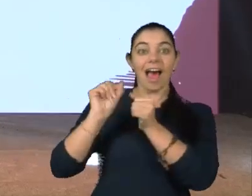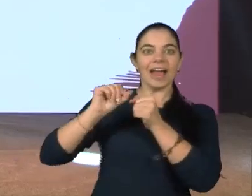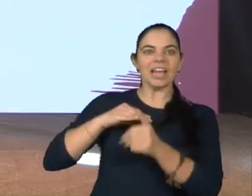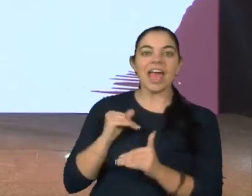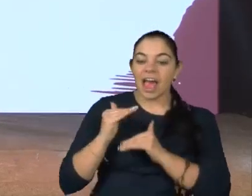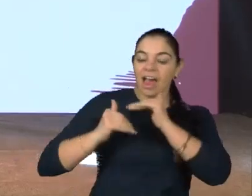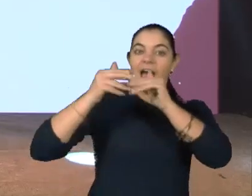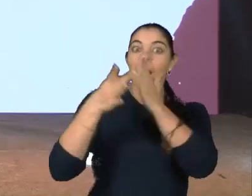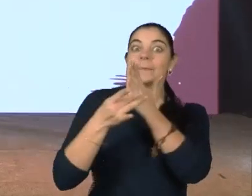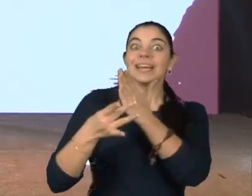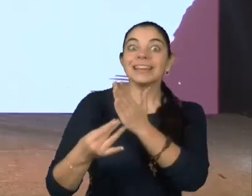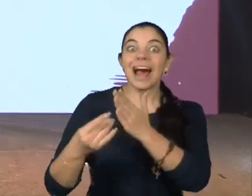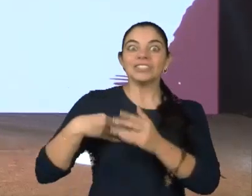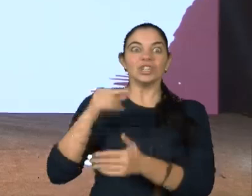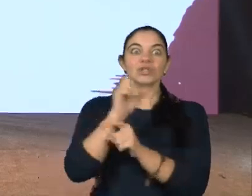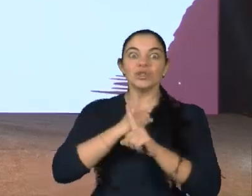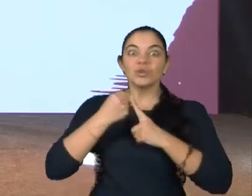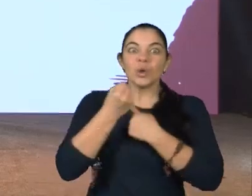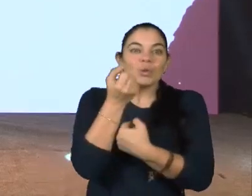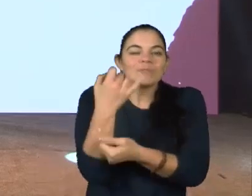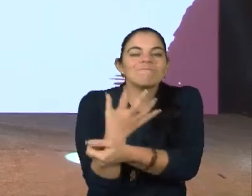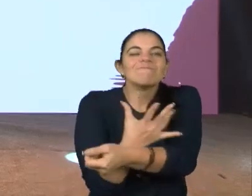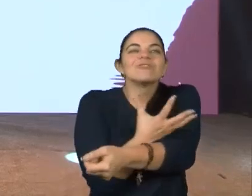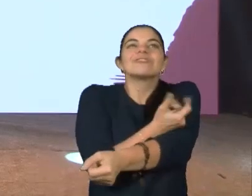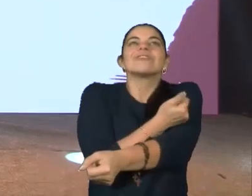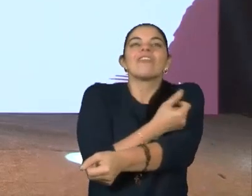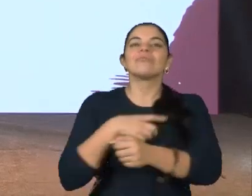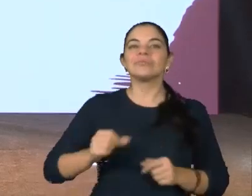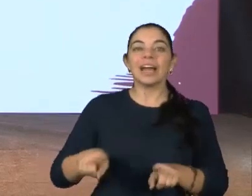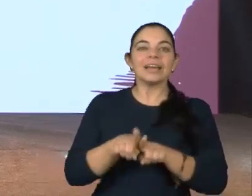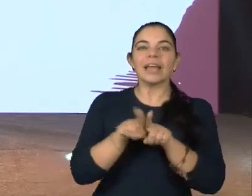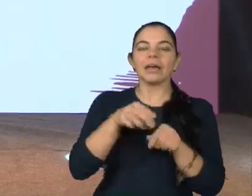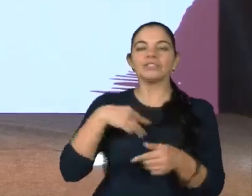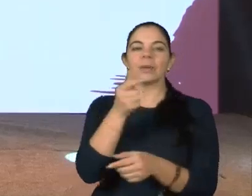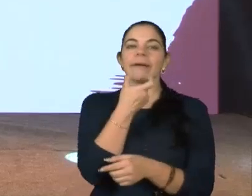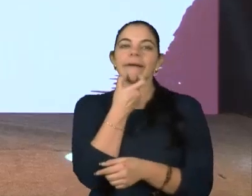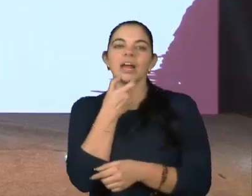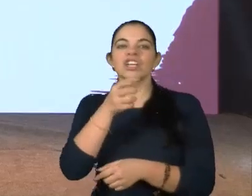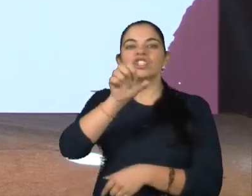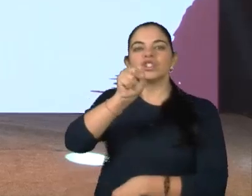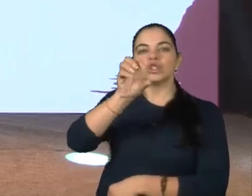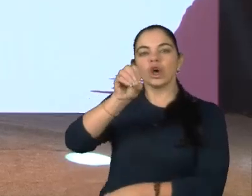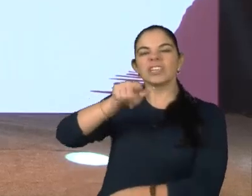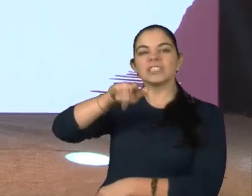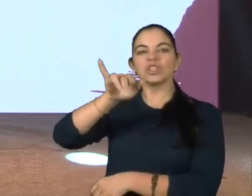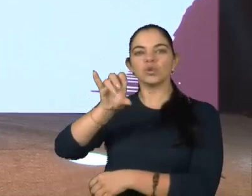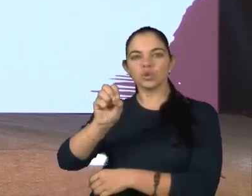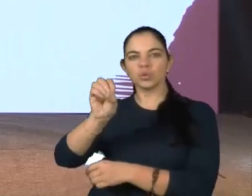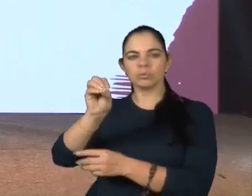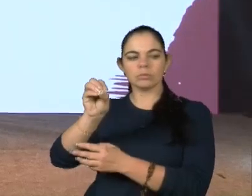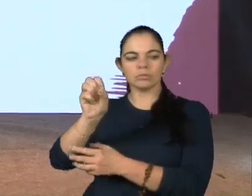habilidades socioemocionais, as chamadas soft skills, as abrindo um pequeno parênteses,